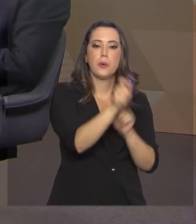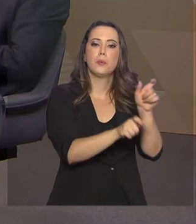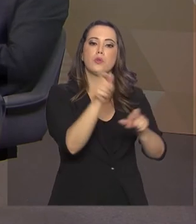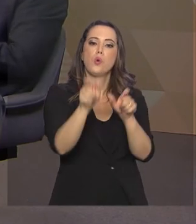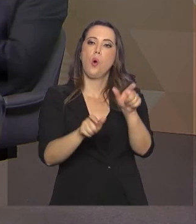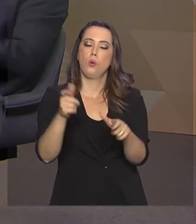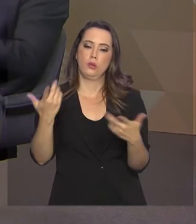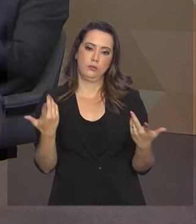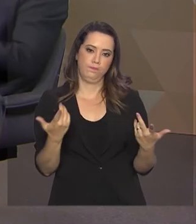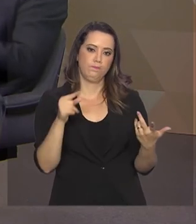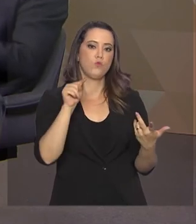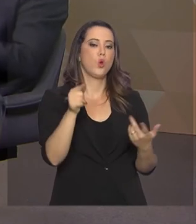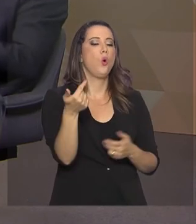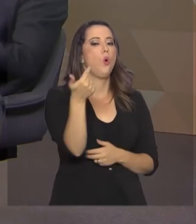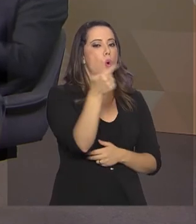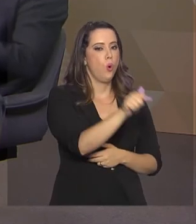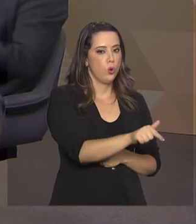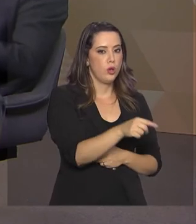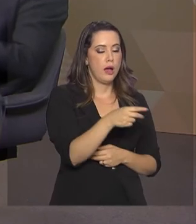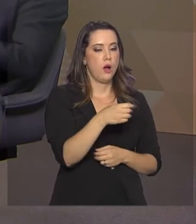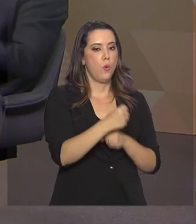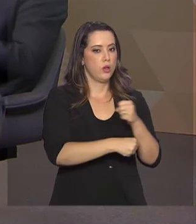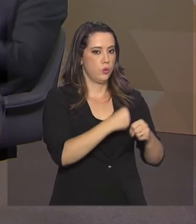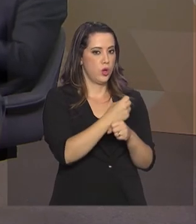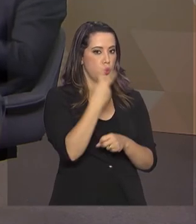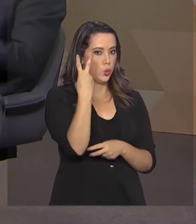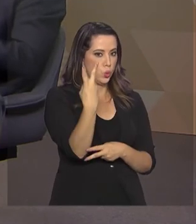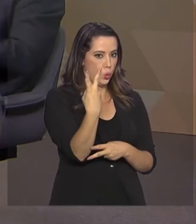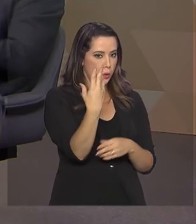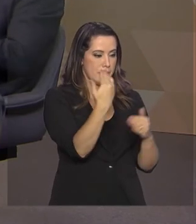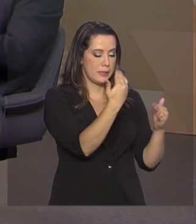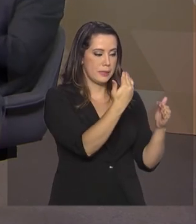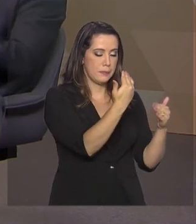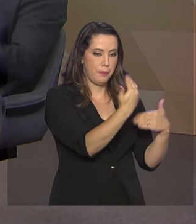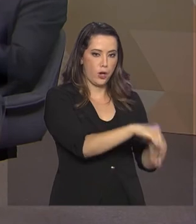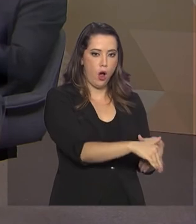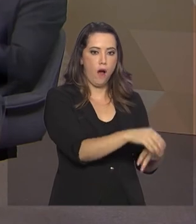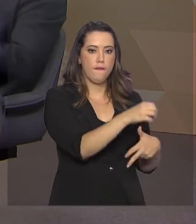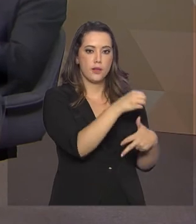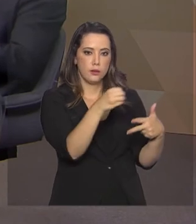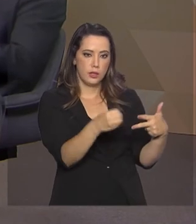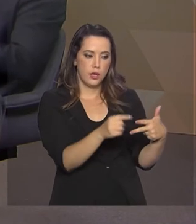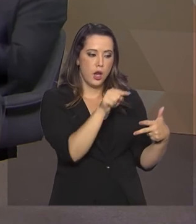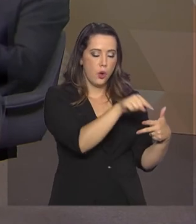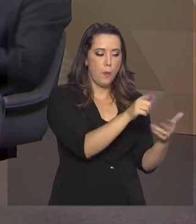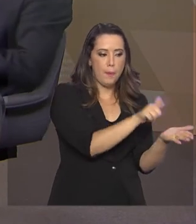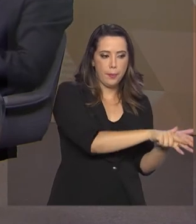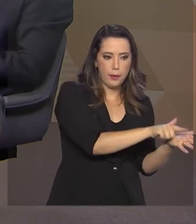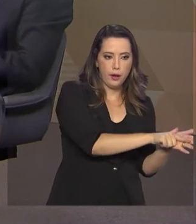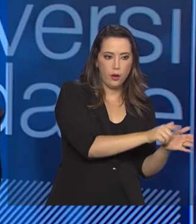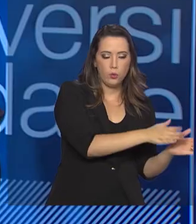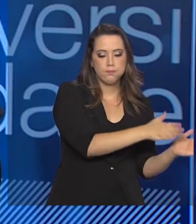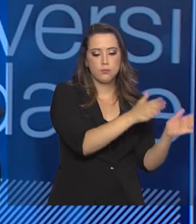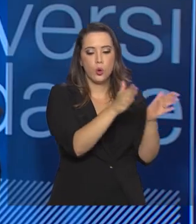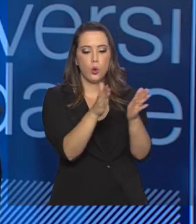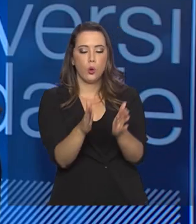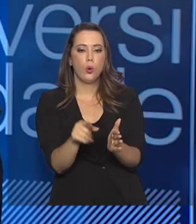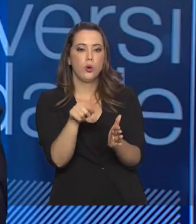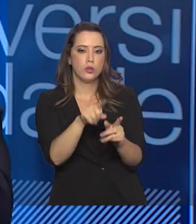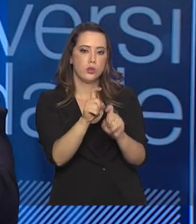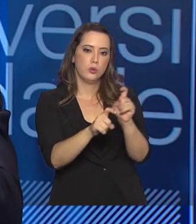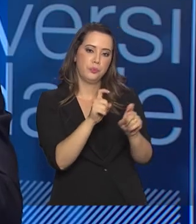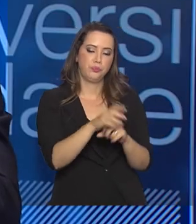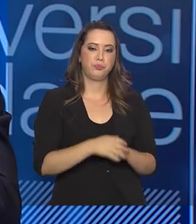Então, a gente vai ter mais uma prova de Enem ano que vem. Então, além da prova tradicional, vai ter mais uma prova em outubro. Em 2021,